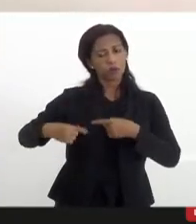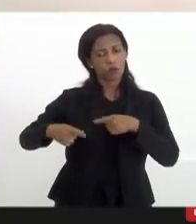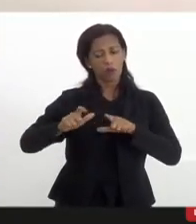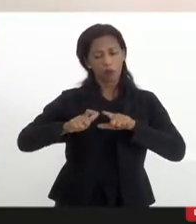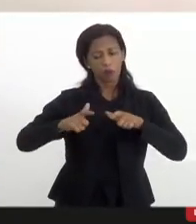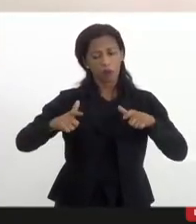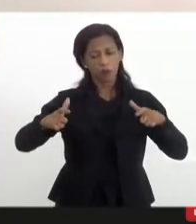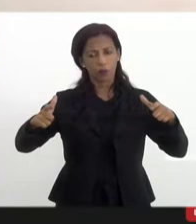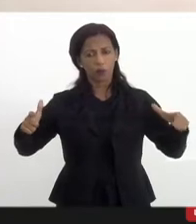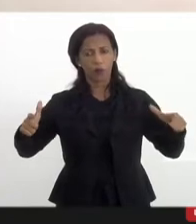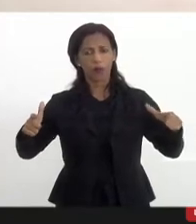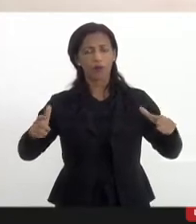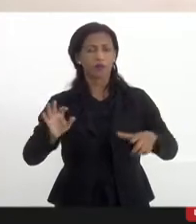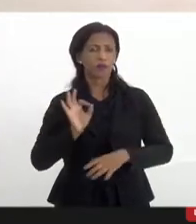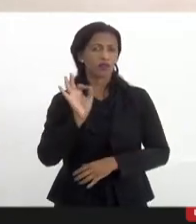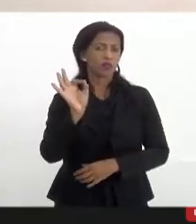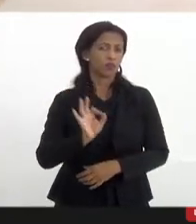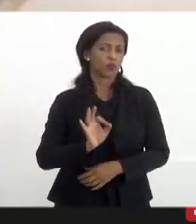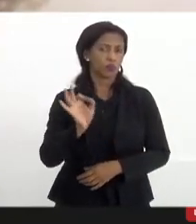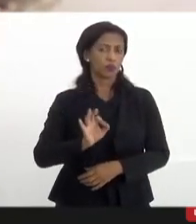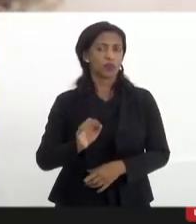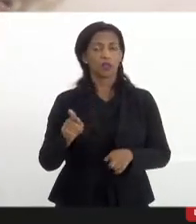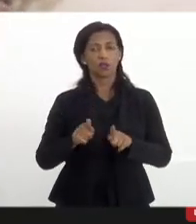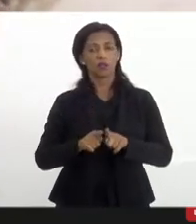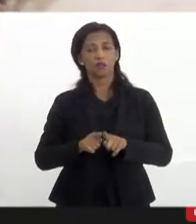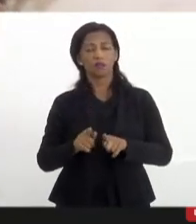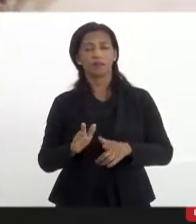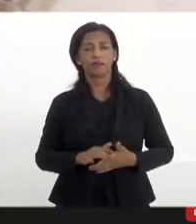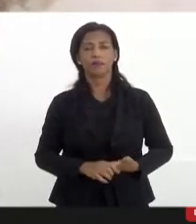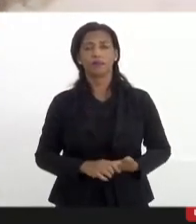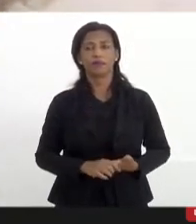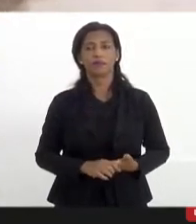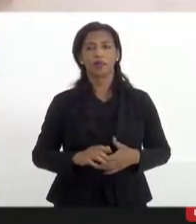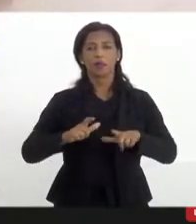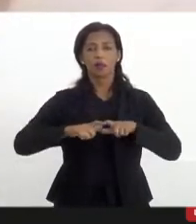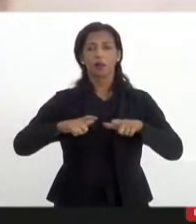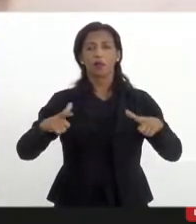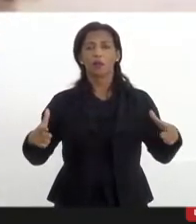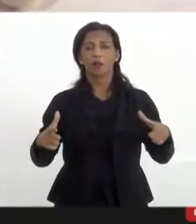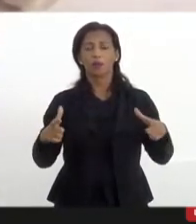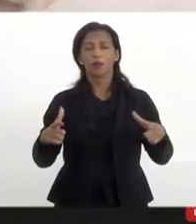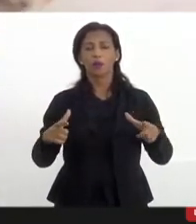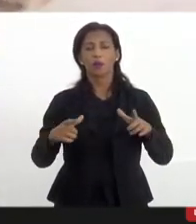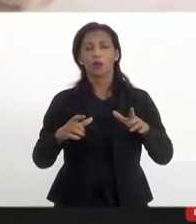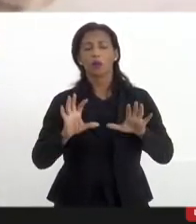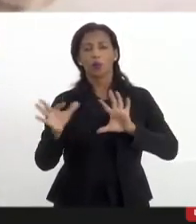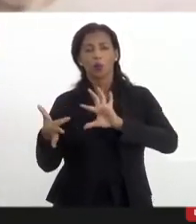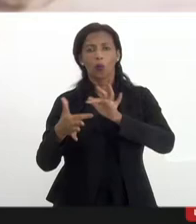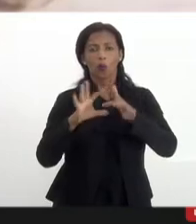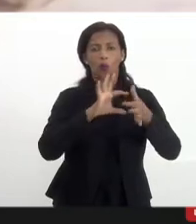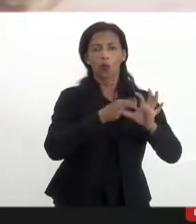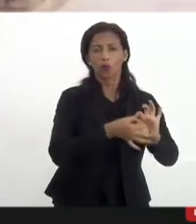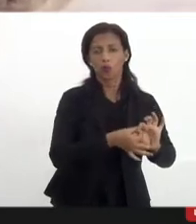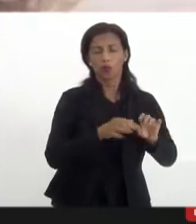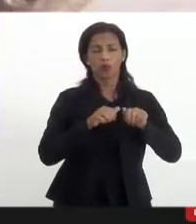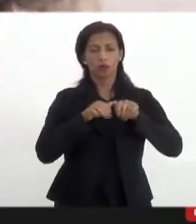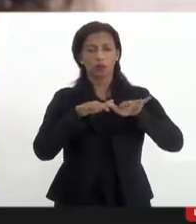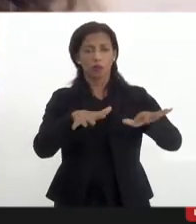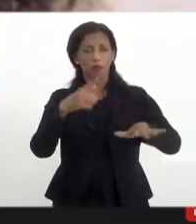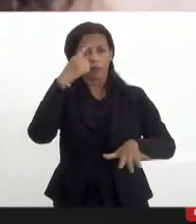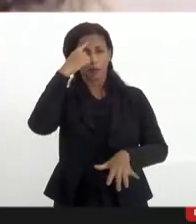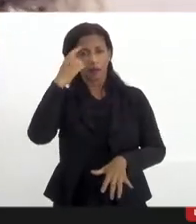ampliação desses percentuais, até mesmo ampliação no contexto de uma pandemia, pensando a